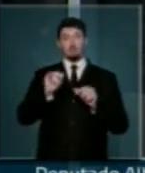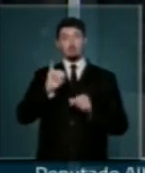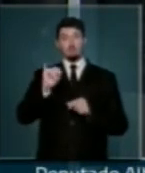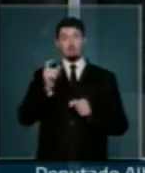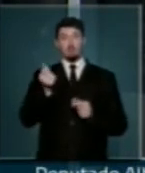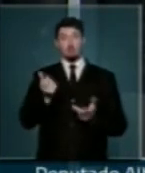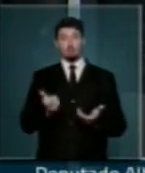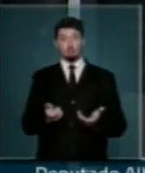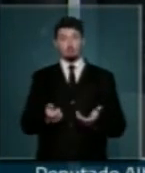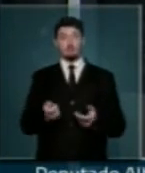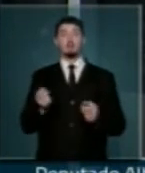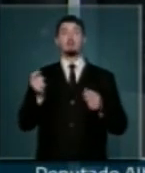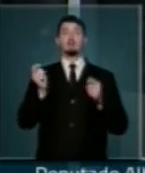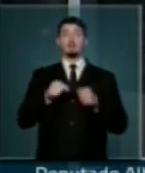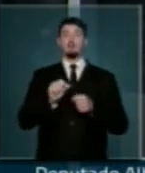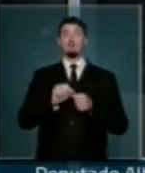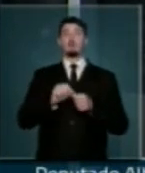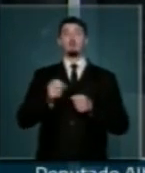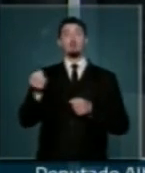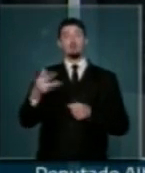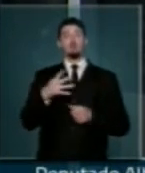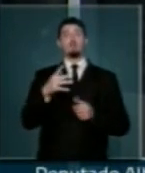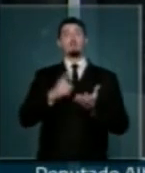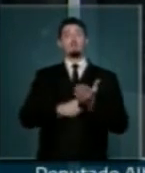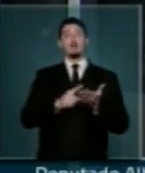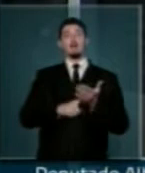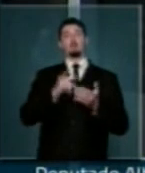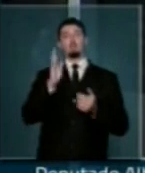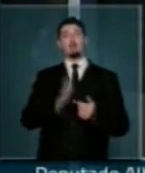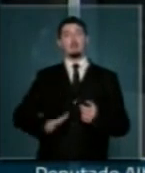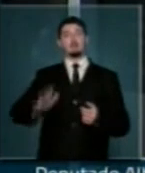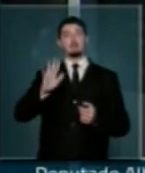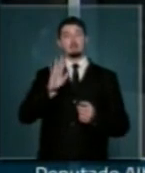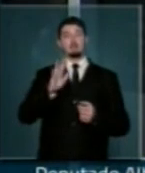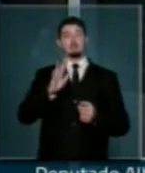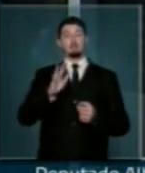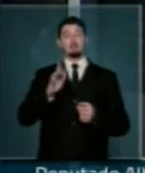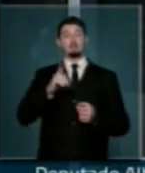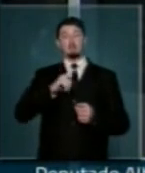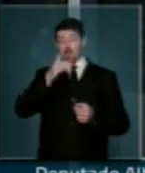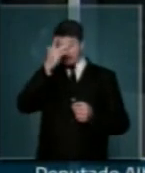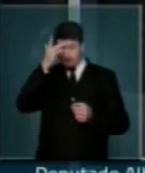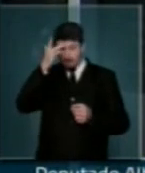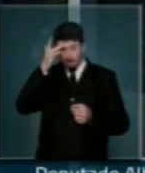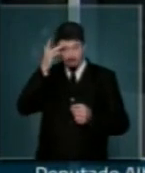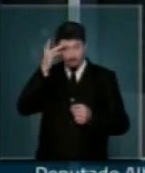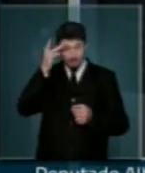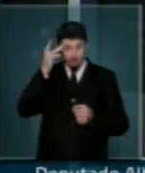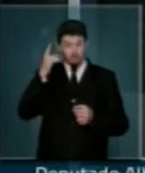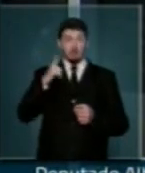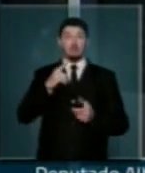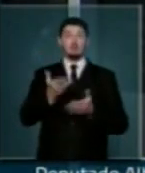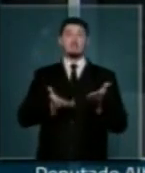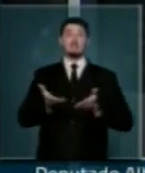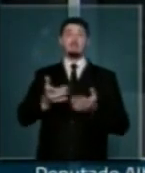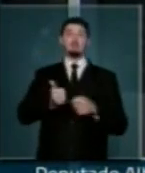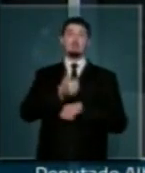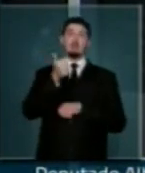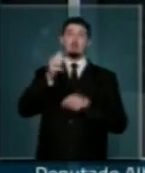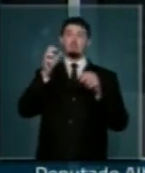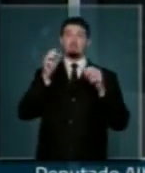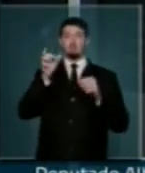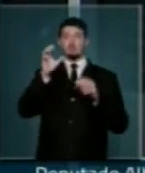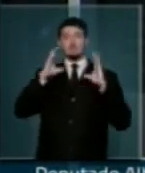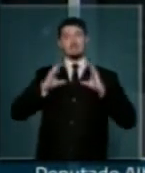pode construir um novo pago federativo, para que o cidadão lá sinta o serviço melhorar, porque quem opera o serviço